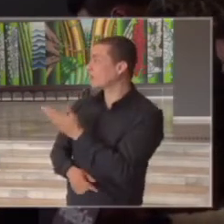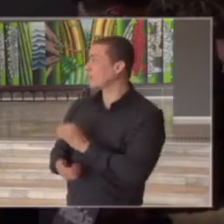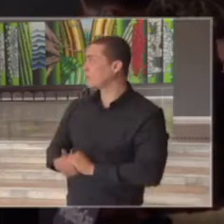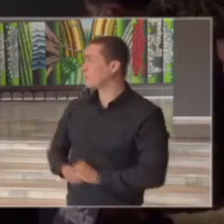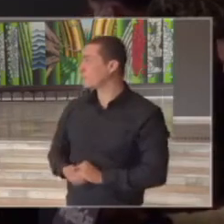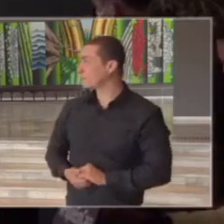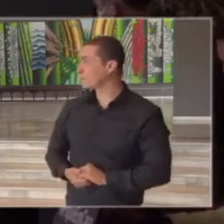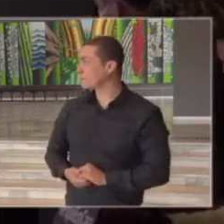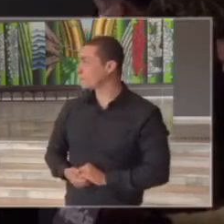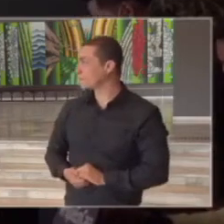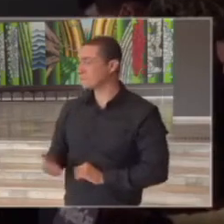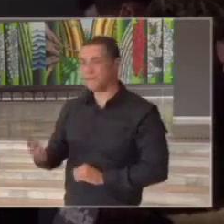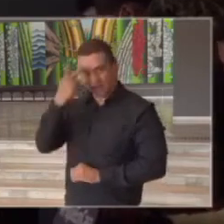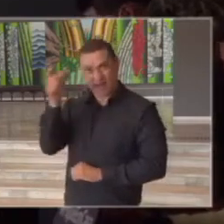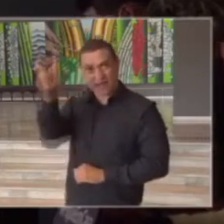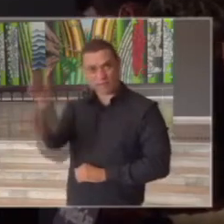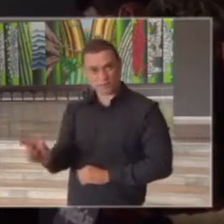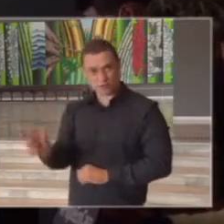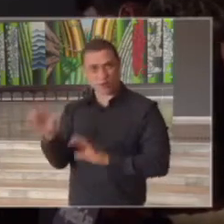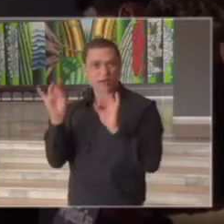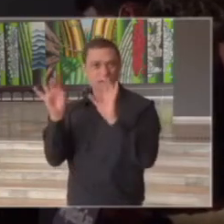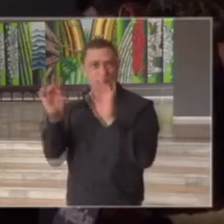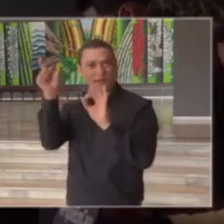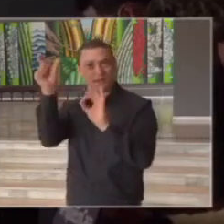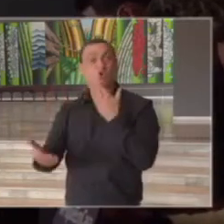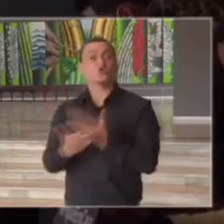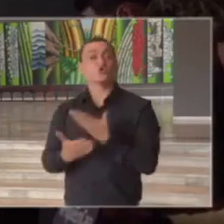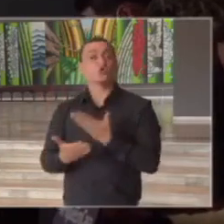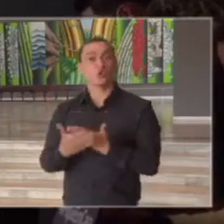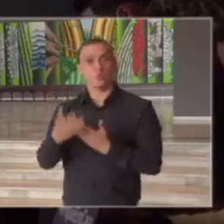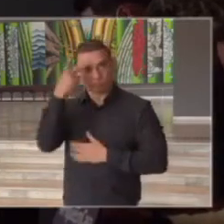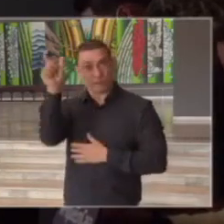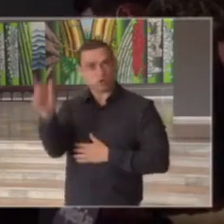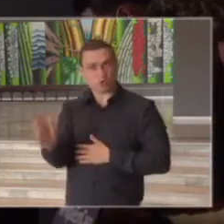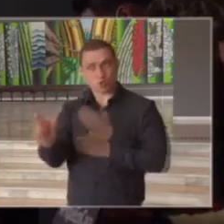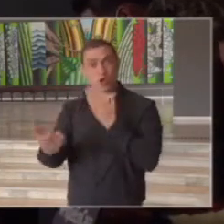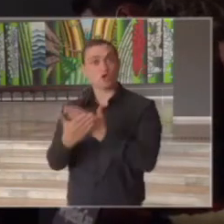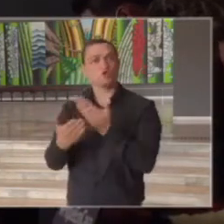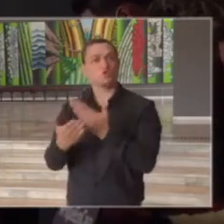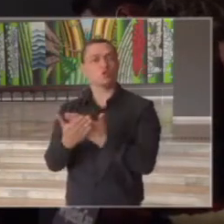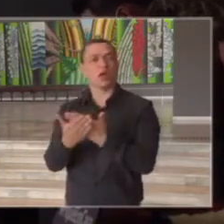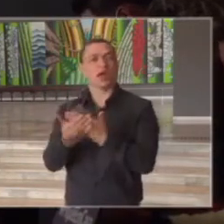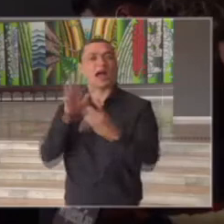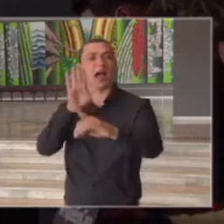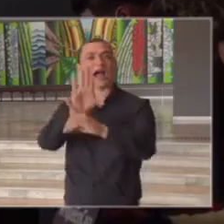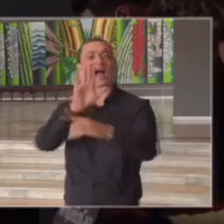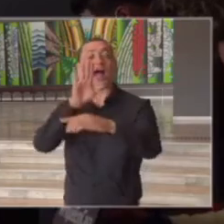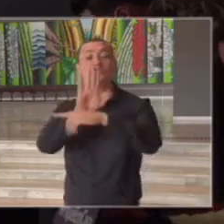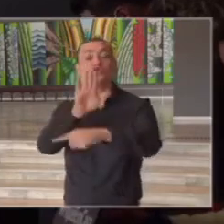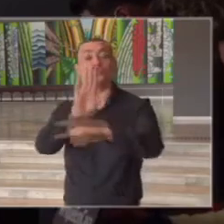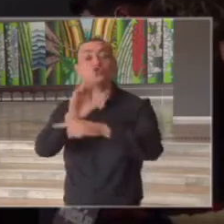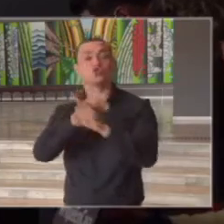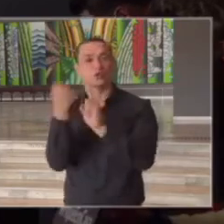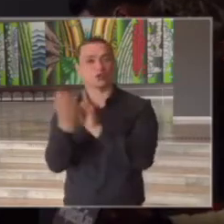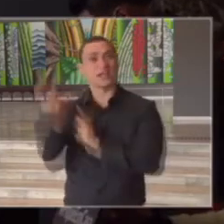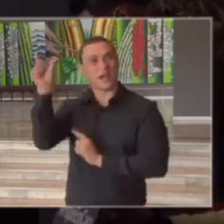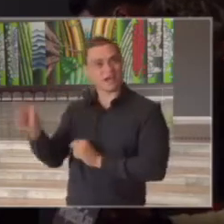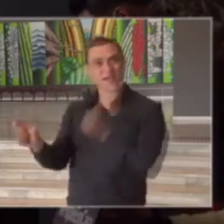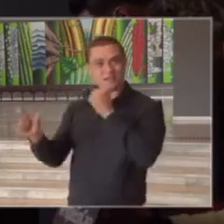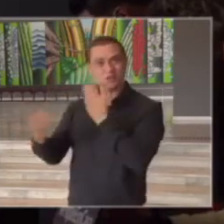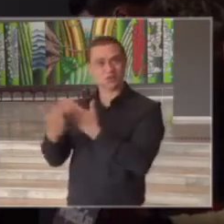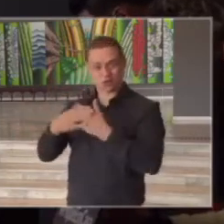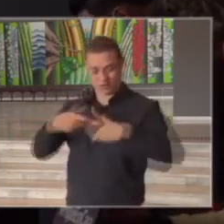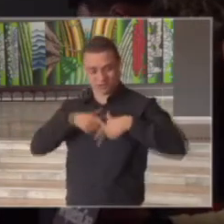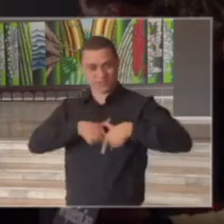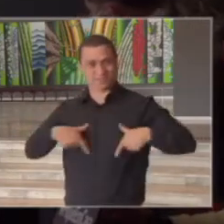uma pessoa especial estudante de serviço social com essa camisa